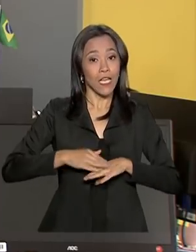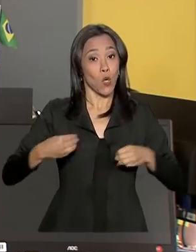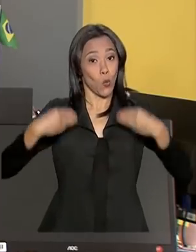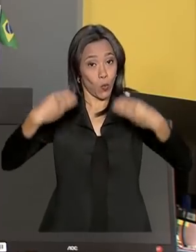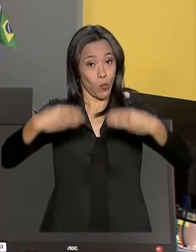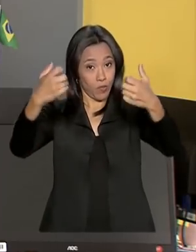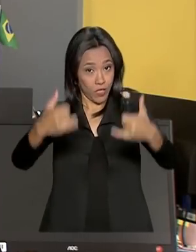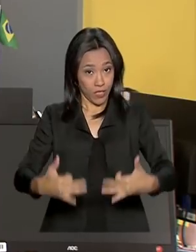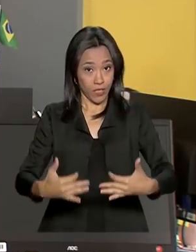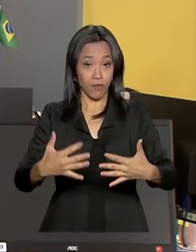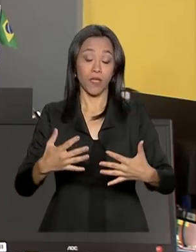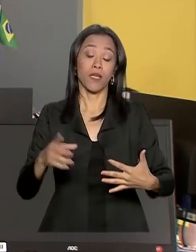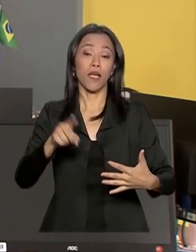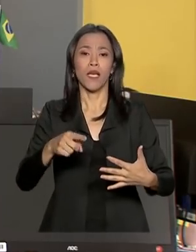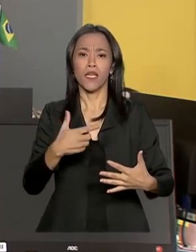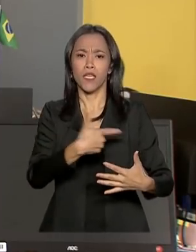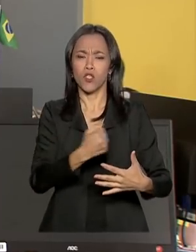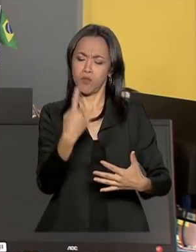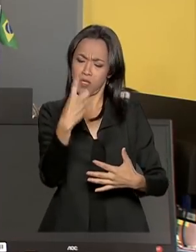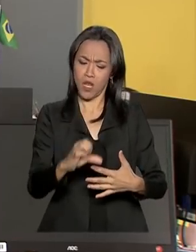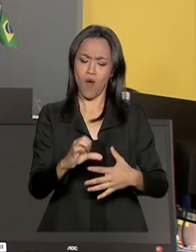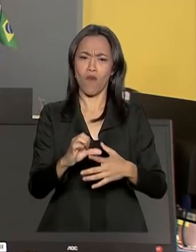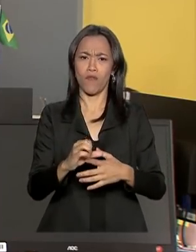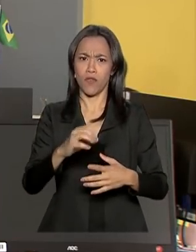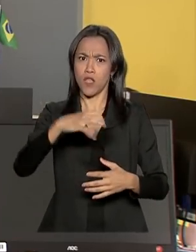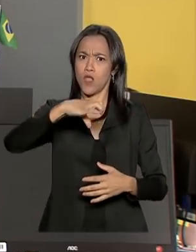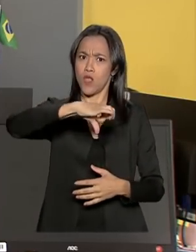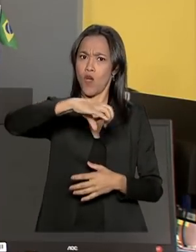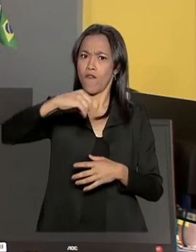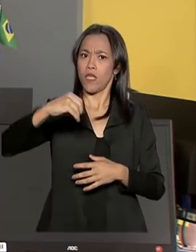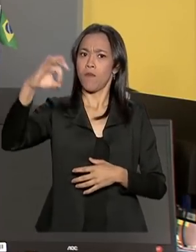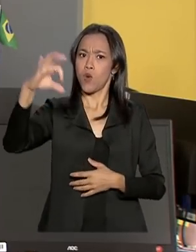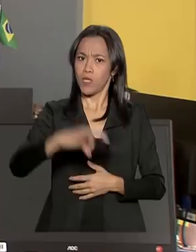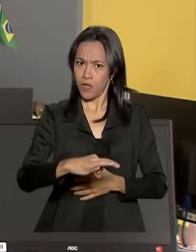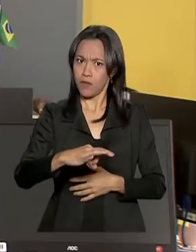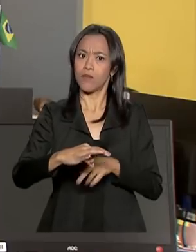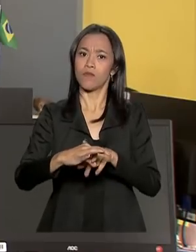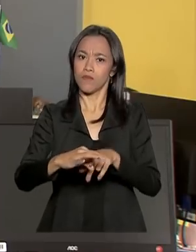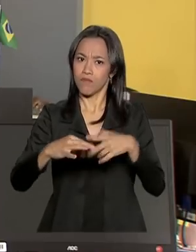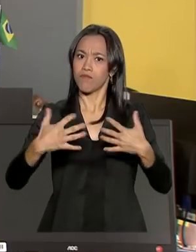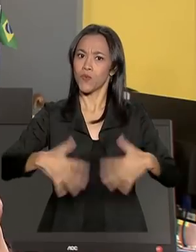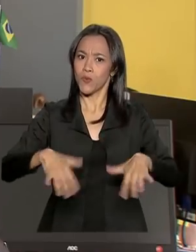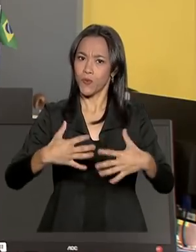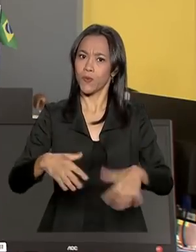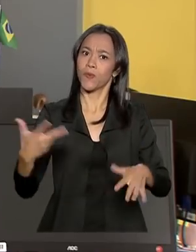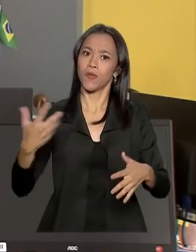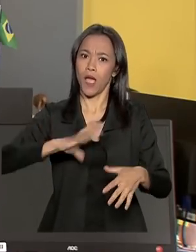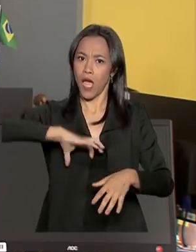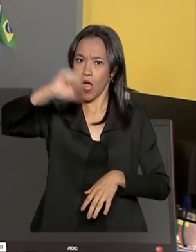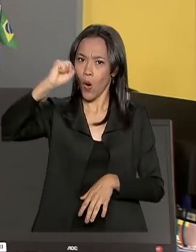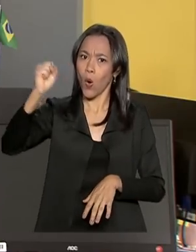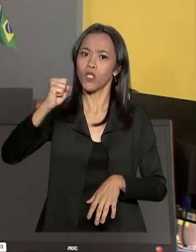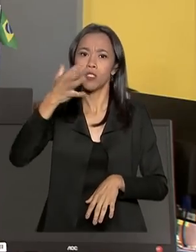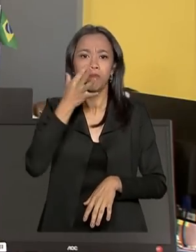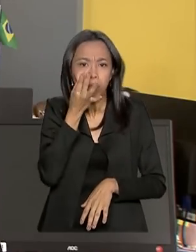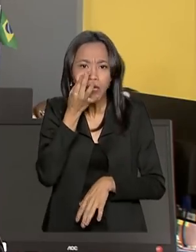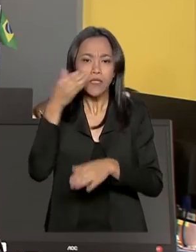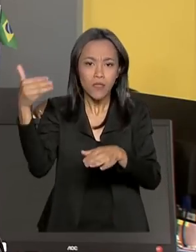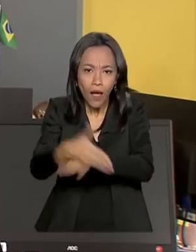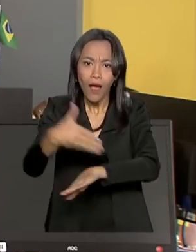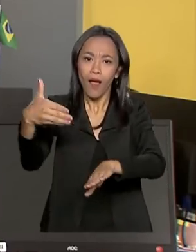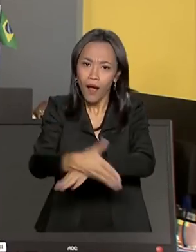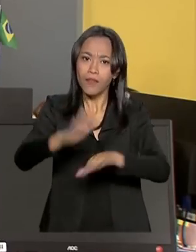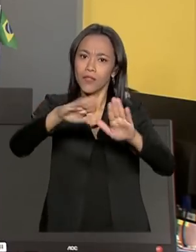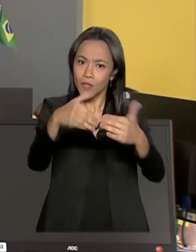Família atingiu em 2019 90% do total de favorecidos, o que é um índice recorde de presença para